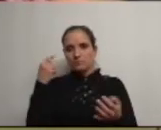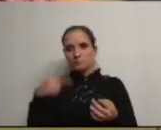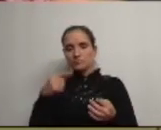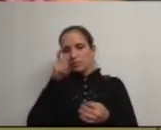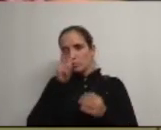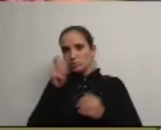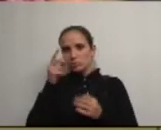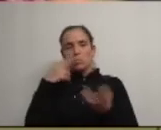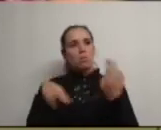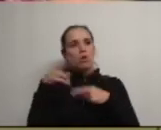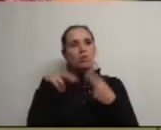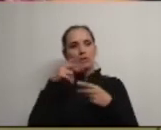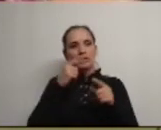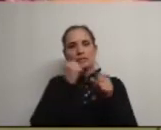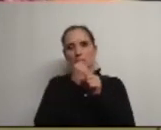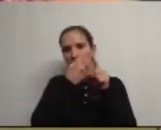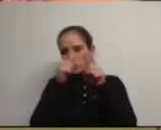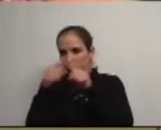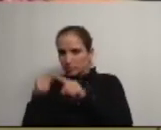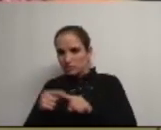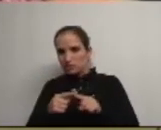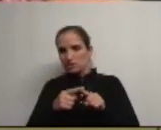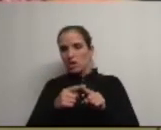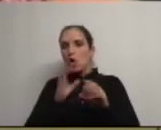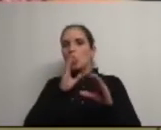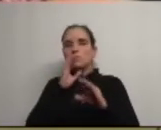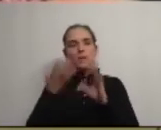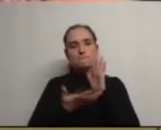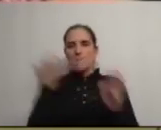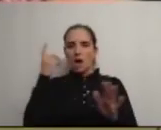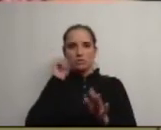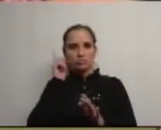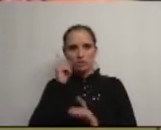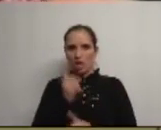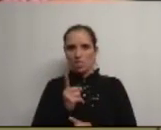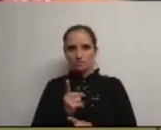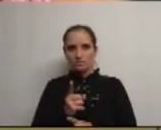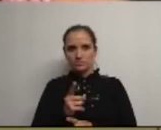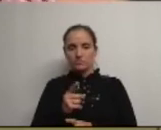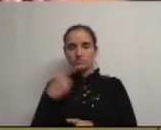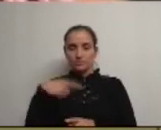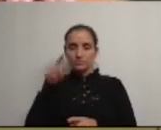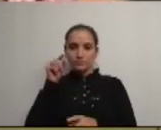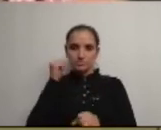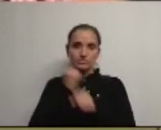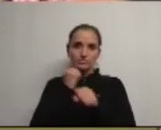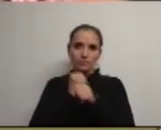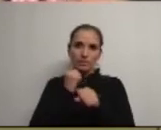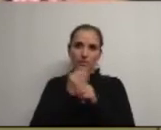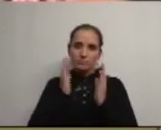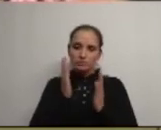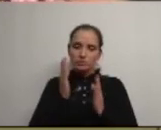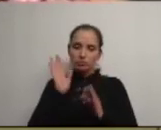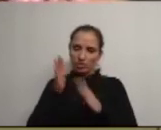pessoas que procuram tipos de trabalho diferente mas as comunicações são essenciais também há aqui um trabalho que tem de ser feito nós